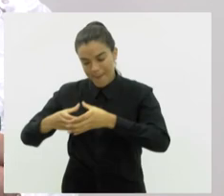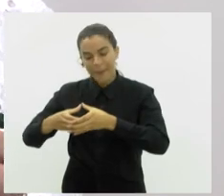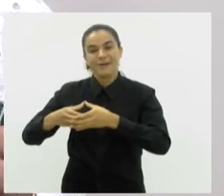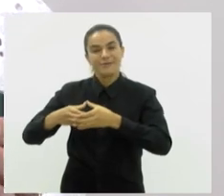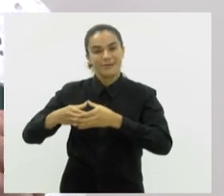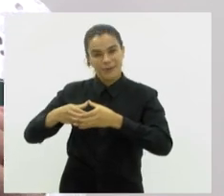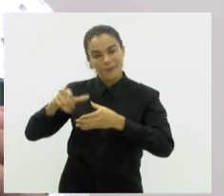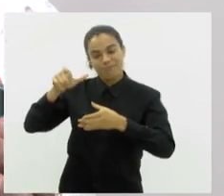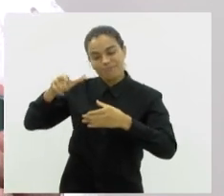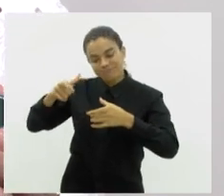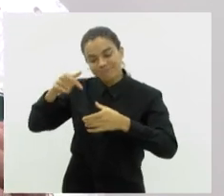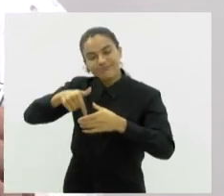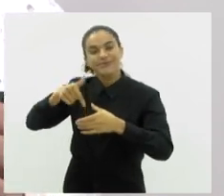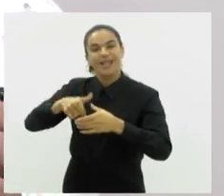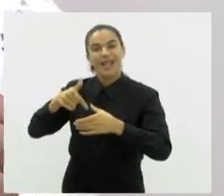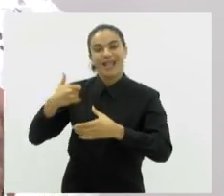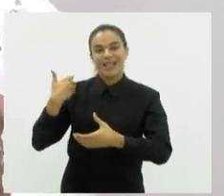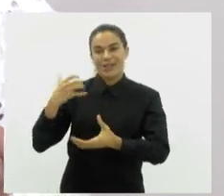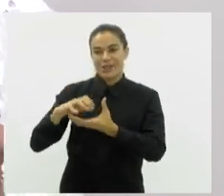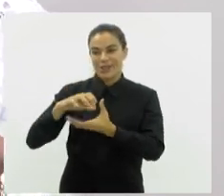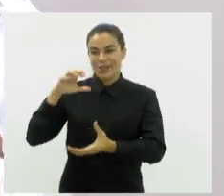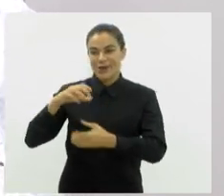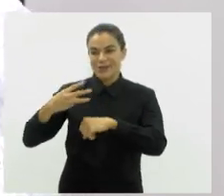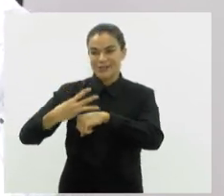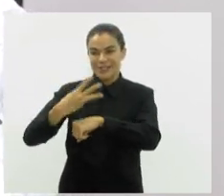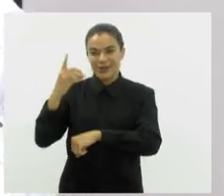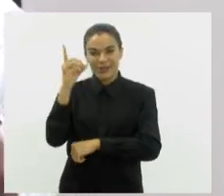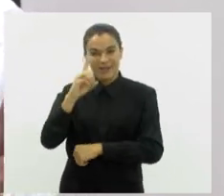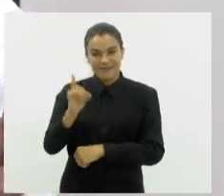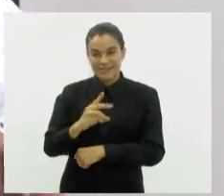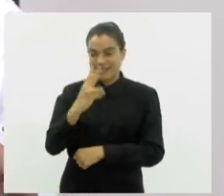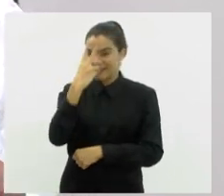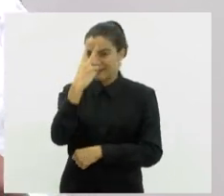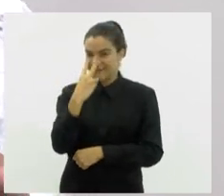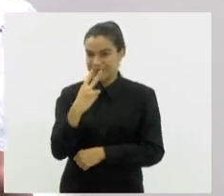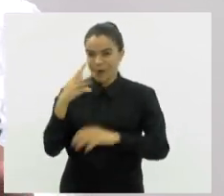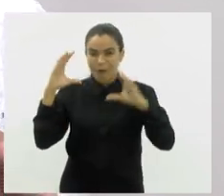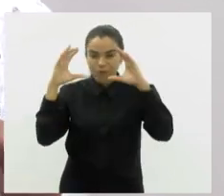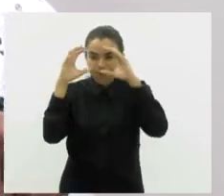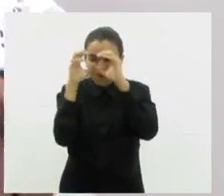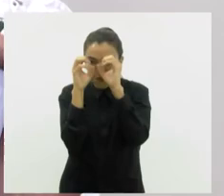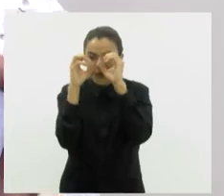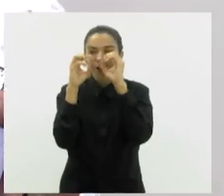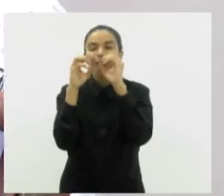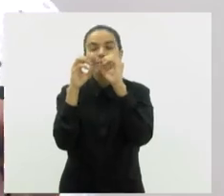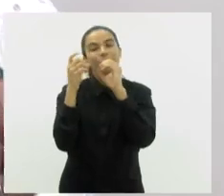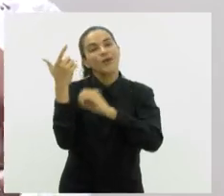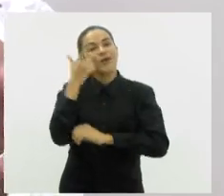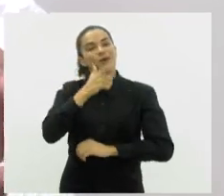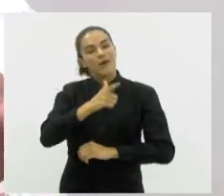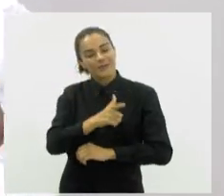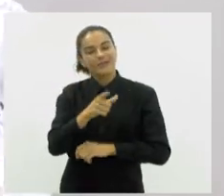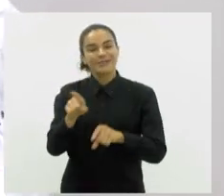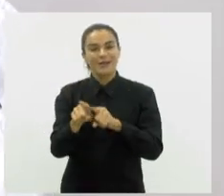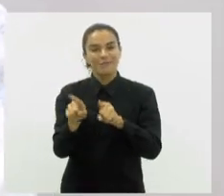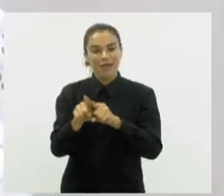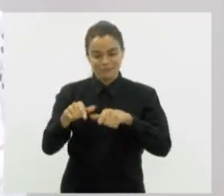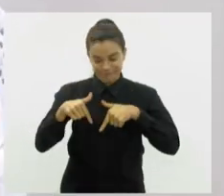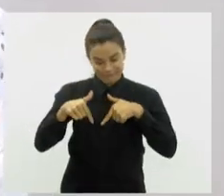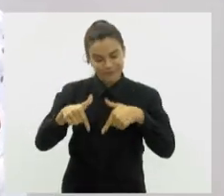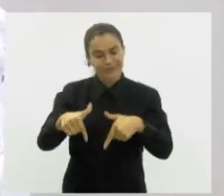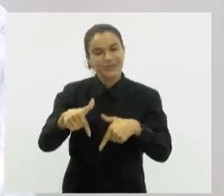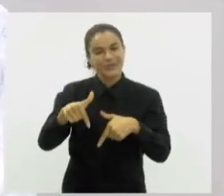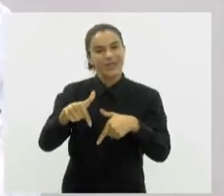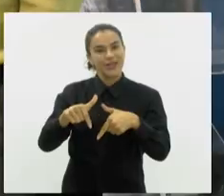grupo de pessoas idosas com deficiência visual, acessarem e exercerem os direitos que estão